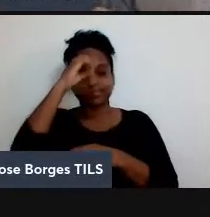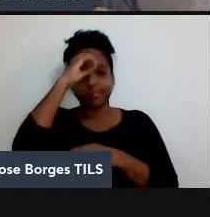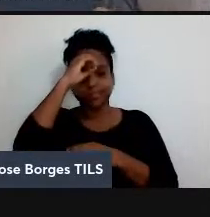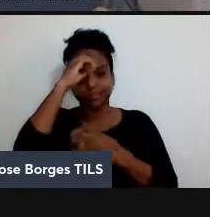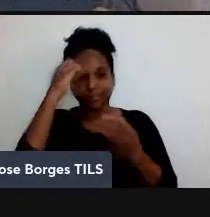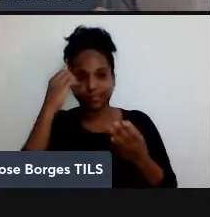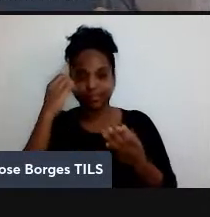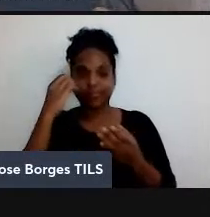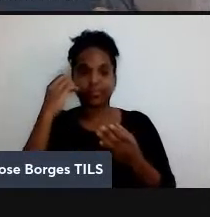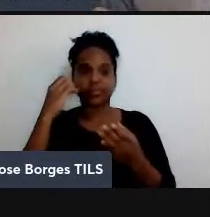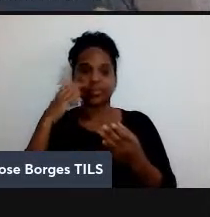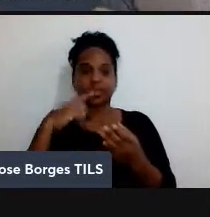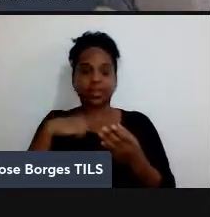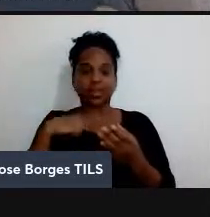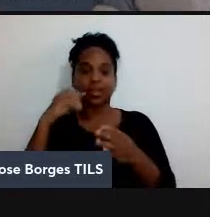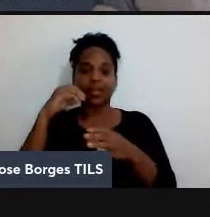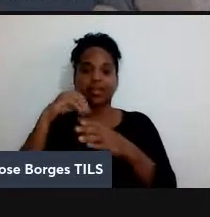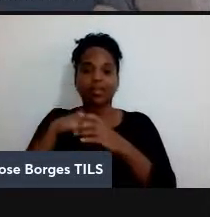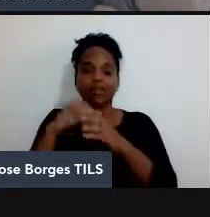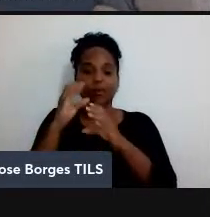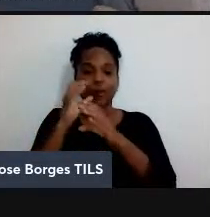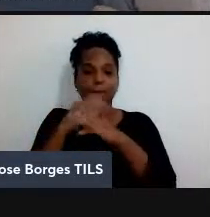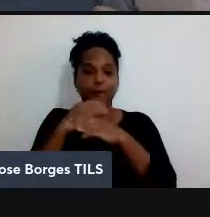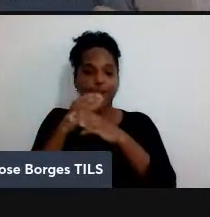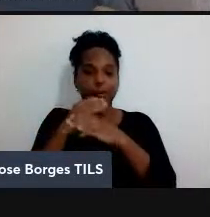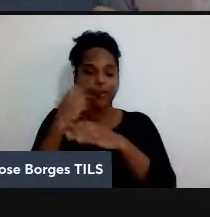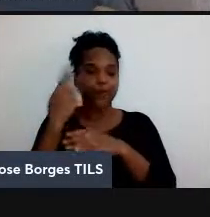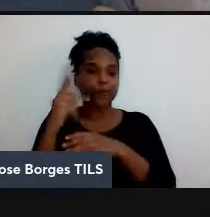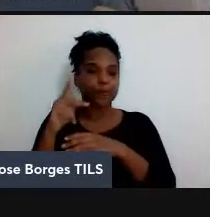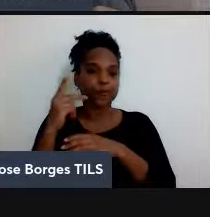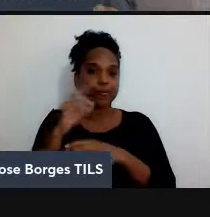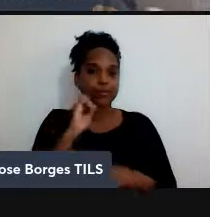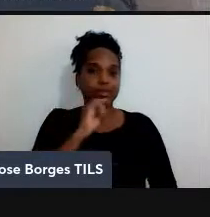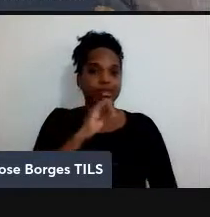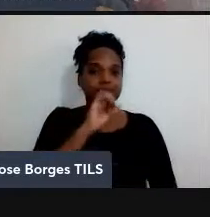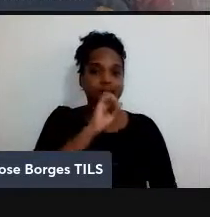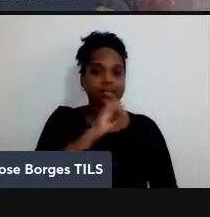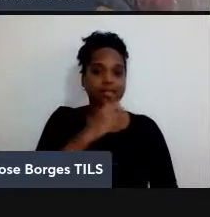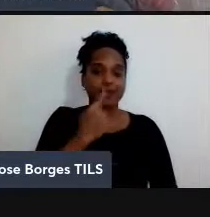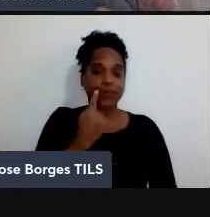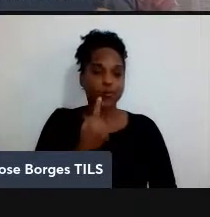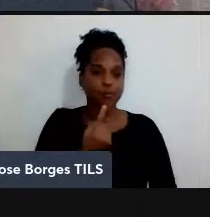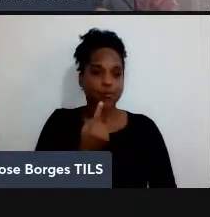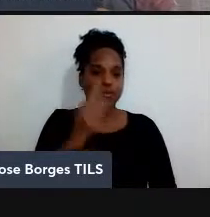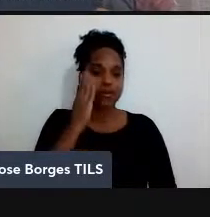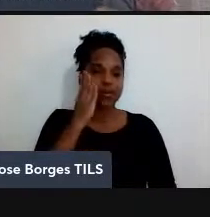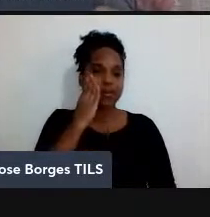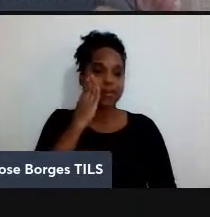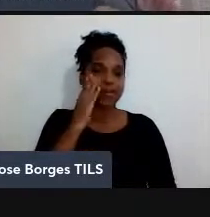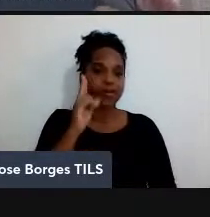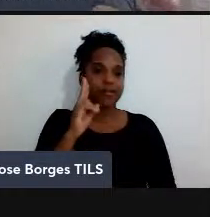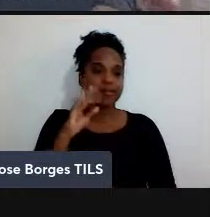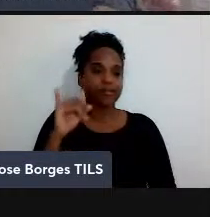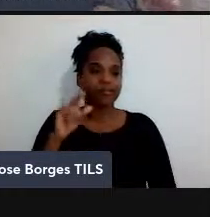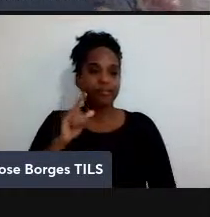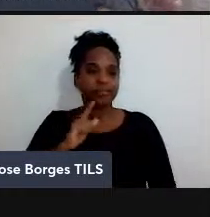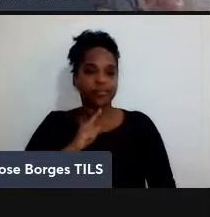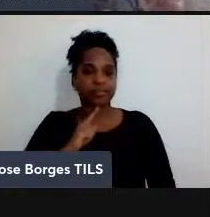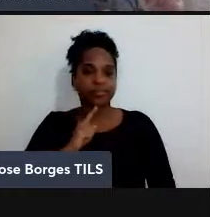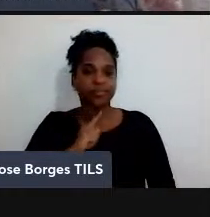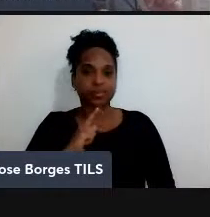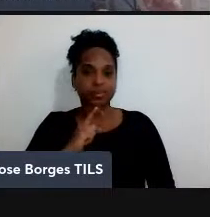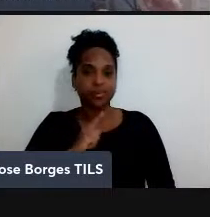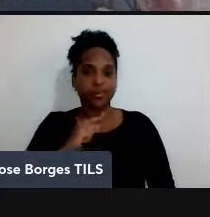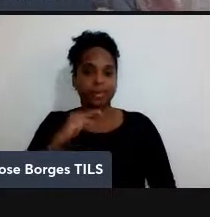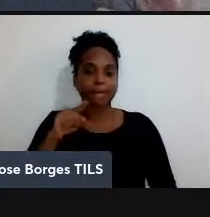laboratório dele agora. Se for zero e um, ele sabe que o estado que ele vai ter lá no laboratório dele é psi a